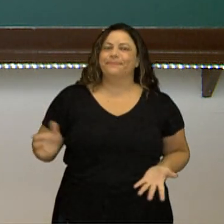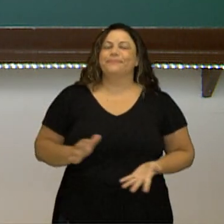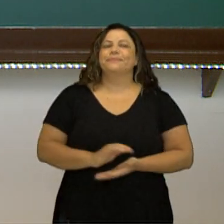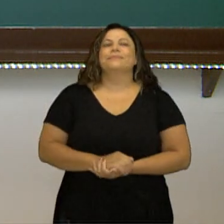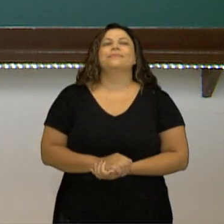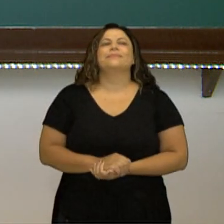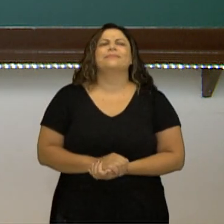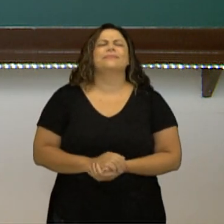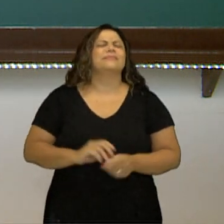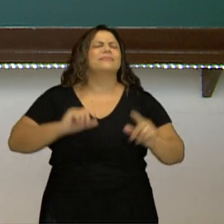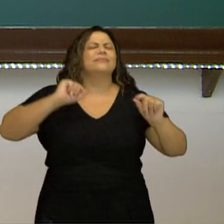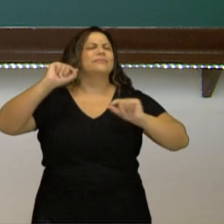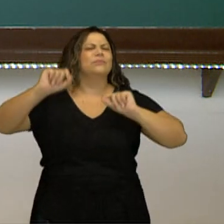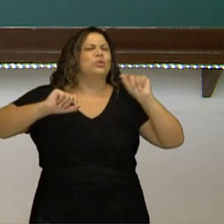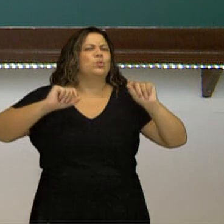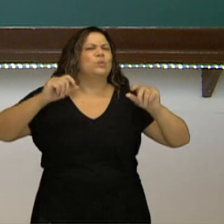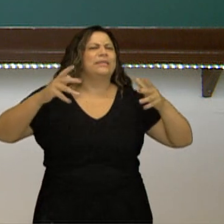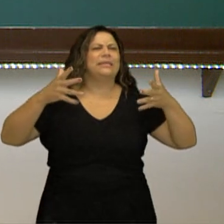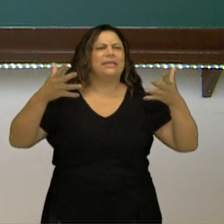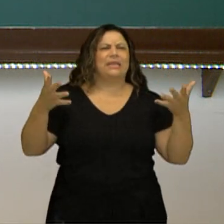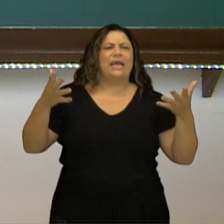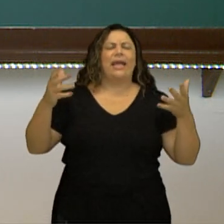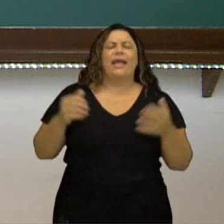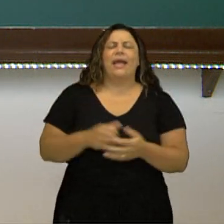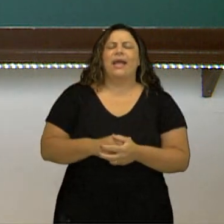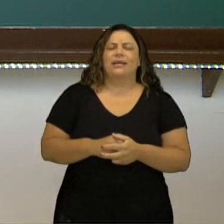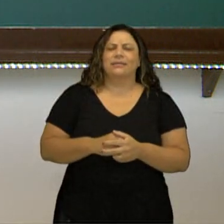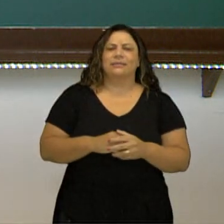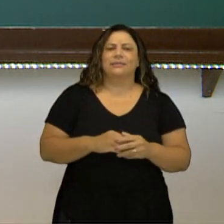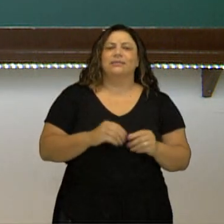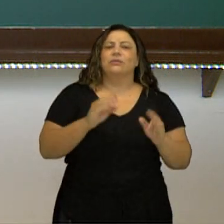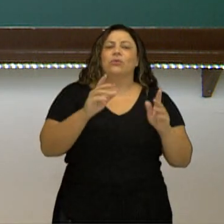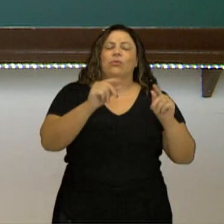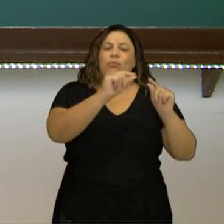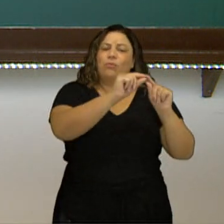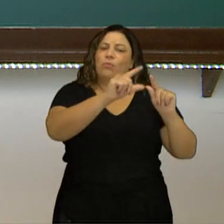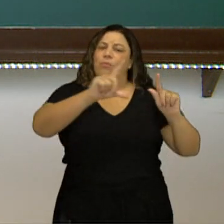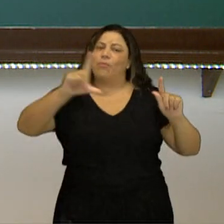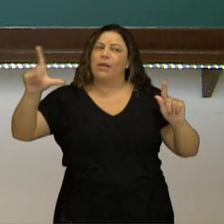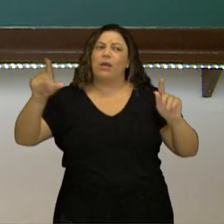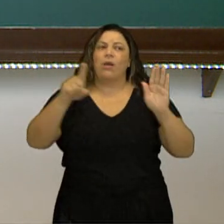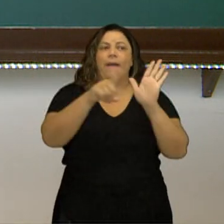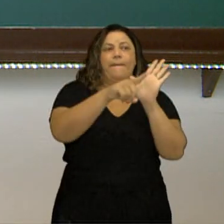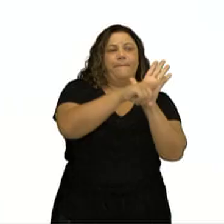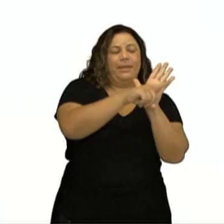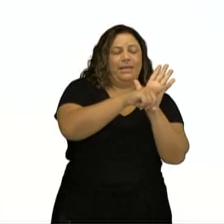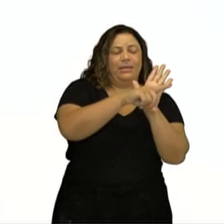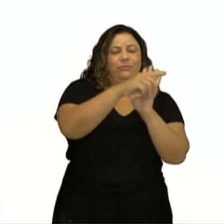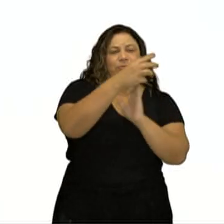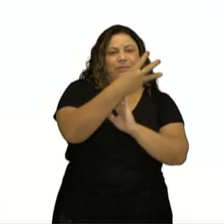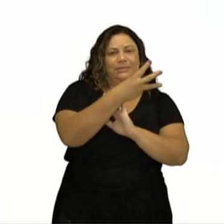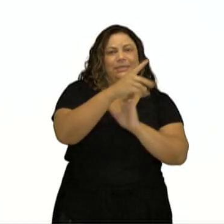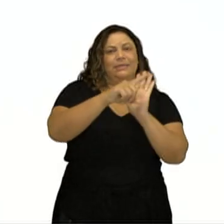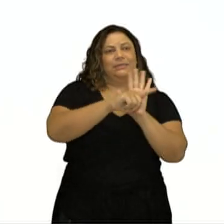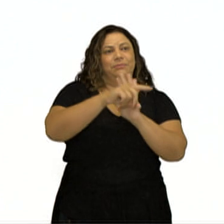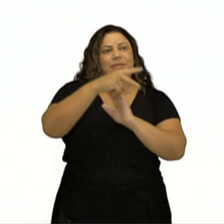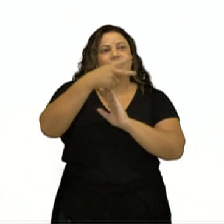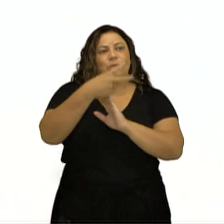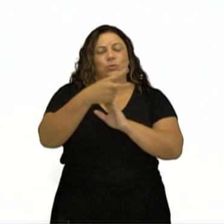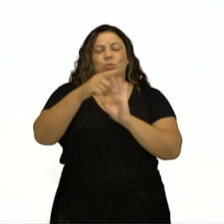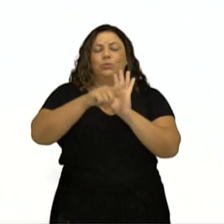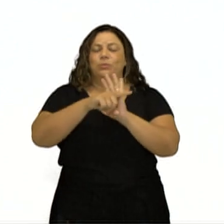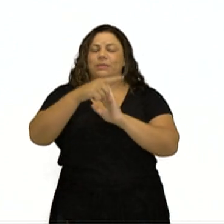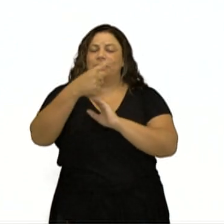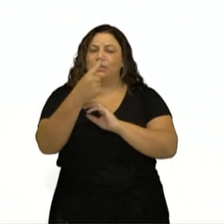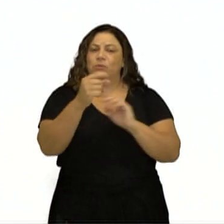bem. E o que seria, então, uma ordem crescente aqui? Menos 3, menor do que menos 2, menor do que menos 1 e assim